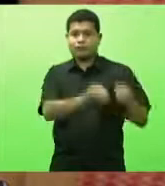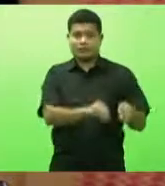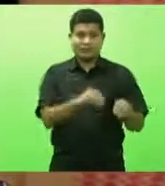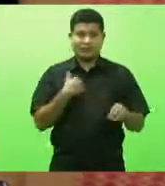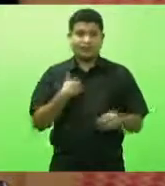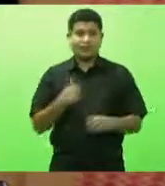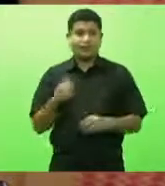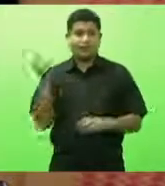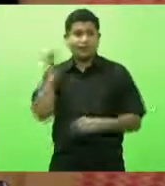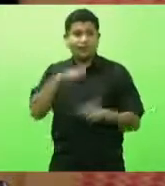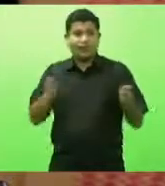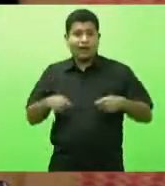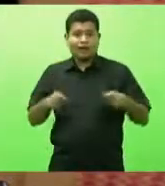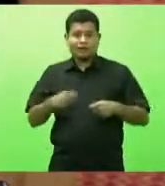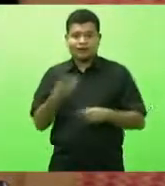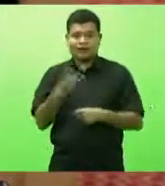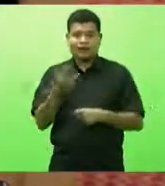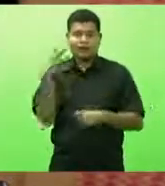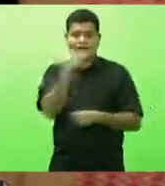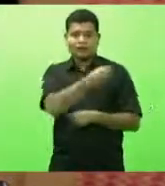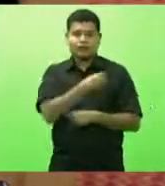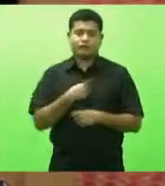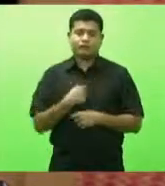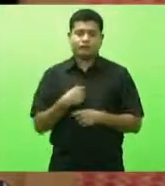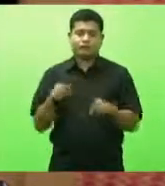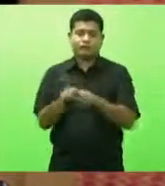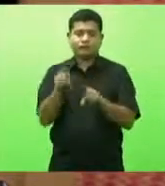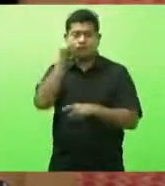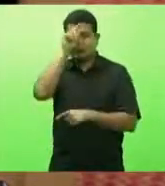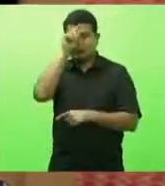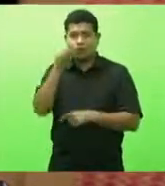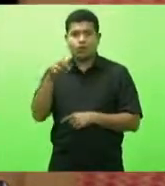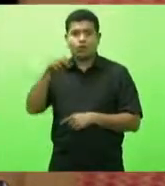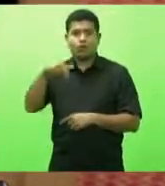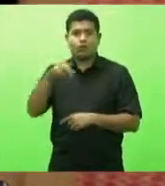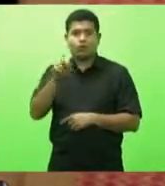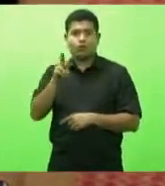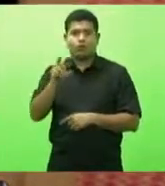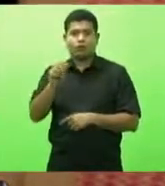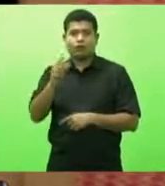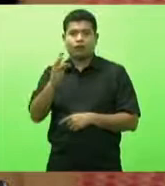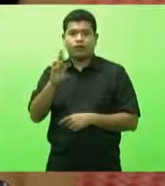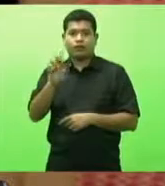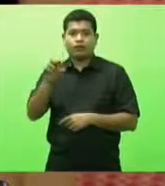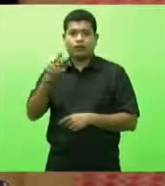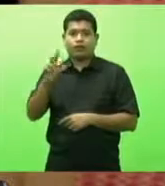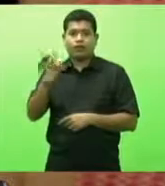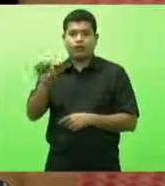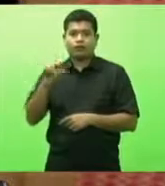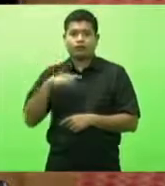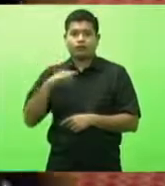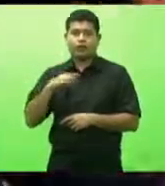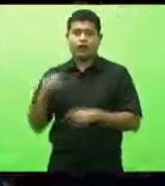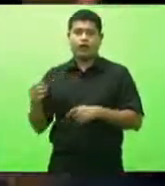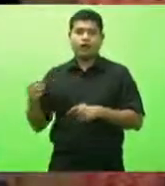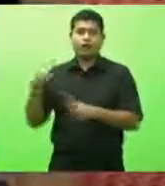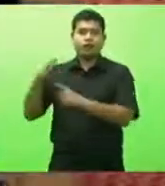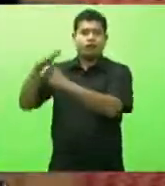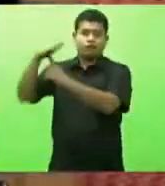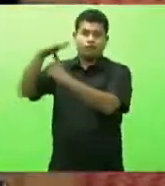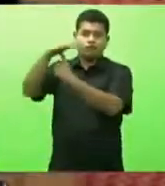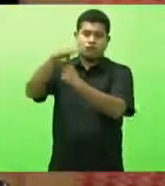O hospital de Nova Trento tem heliporto para conseguir fazer o